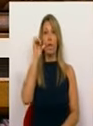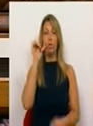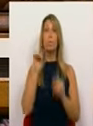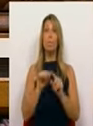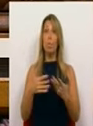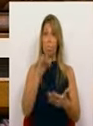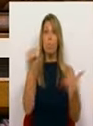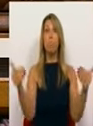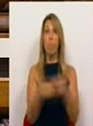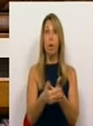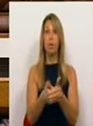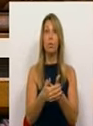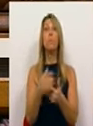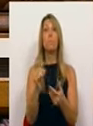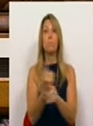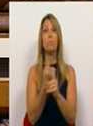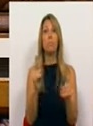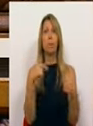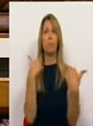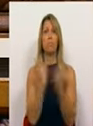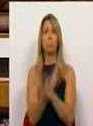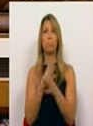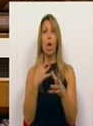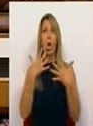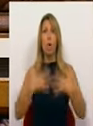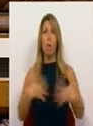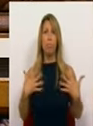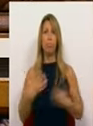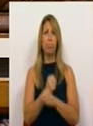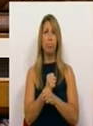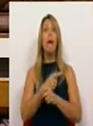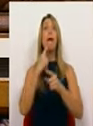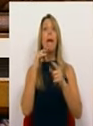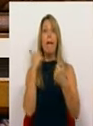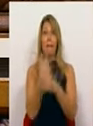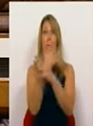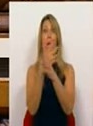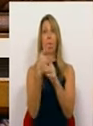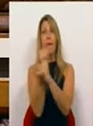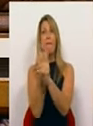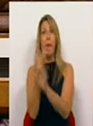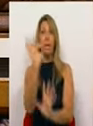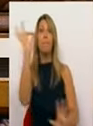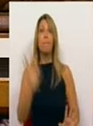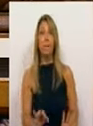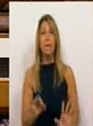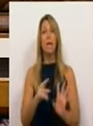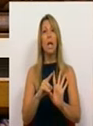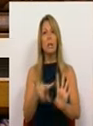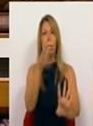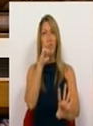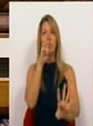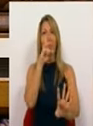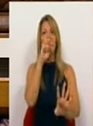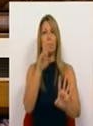aconteceram por carbonização, queimaduras de diversos graus, inalação de monóxido de carbono e lesões traumáticas.